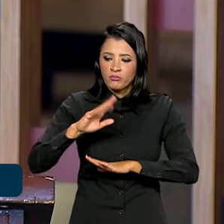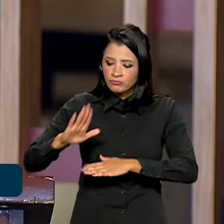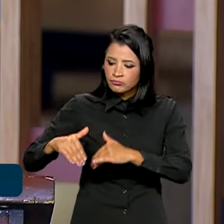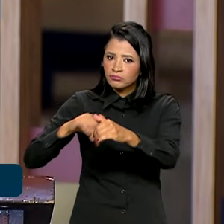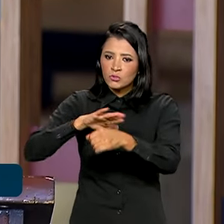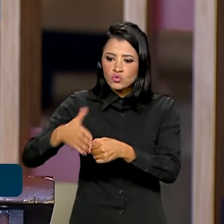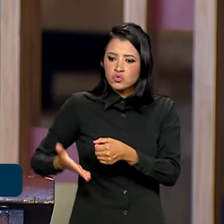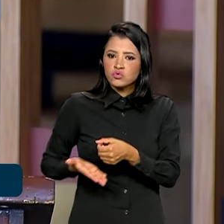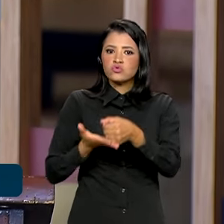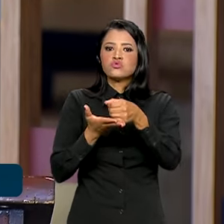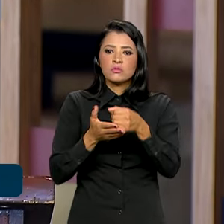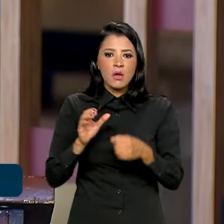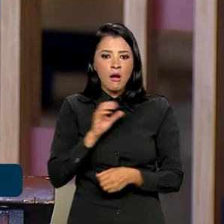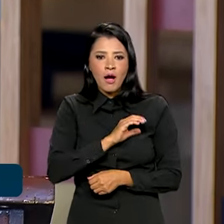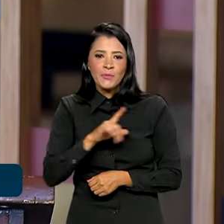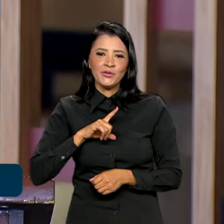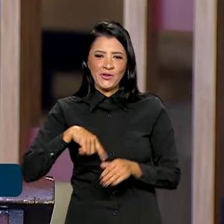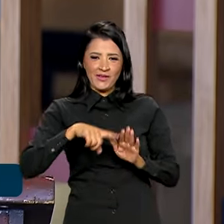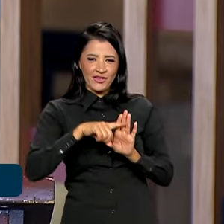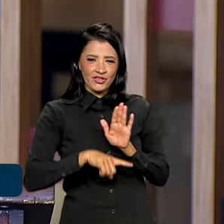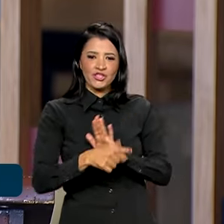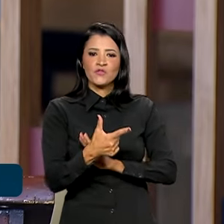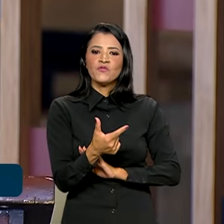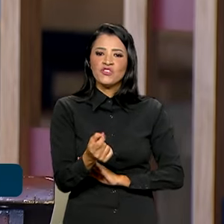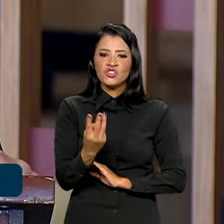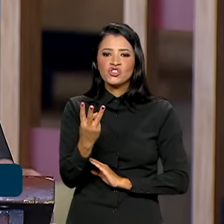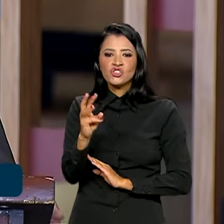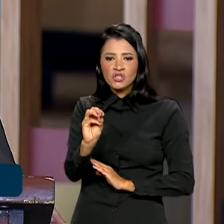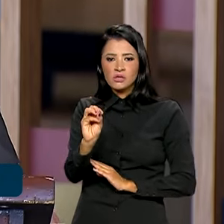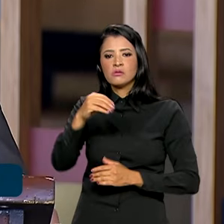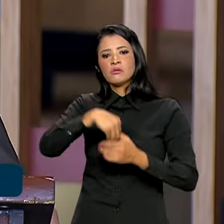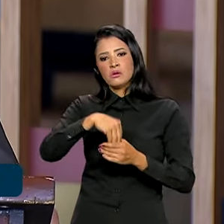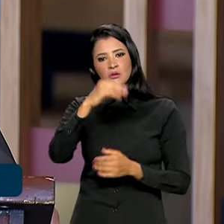Sustentável, a Agenda 2030 no Brasil.